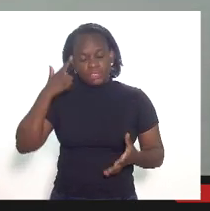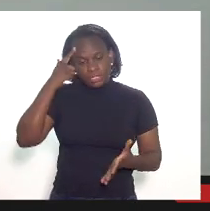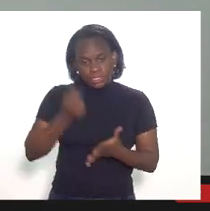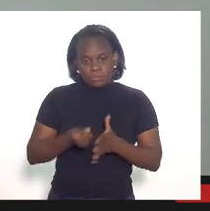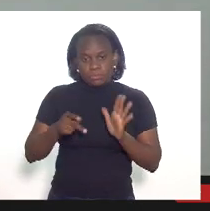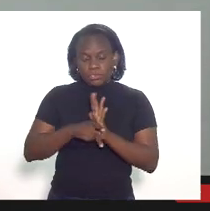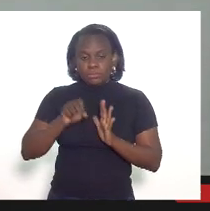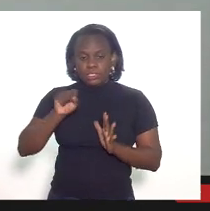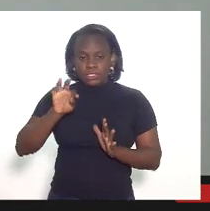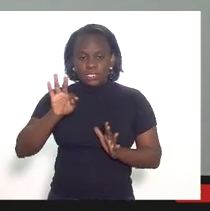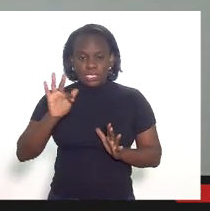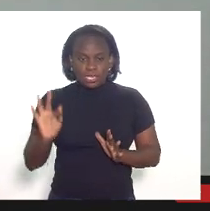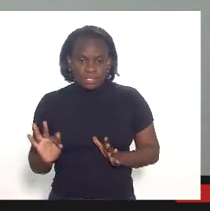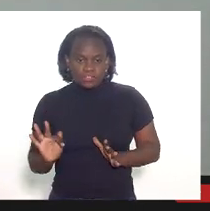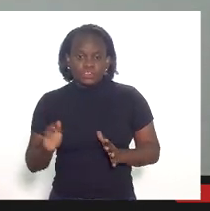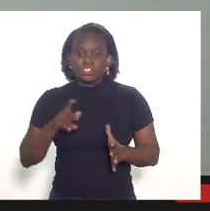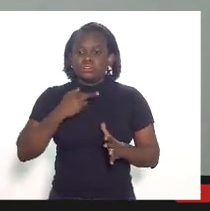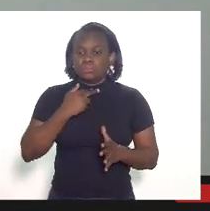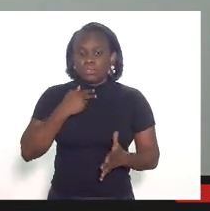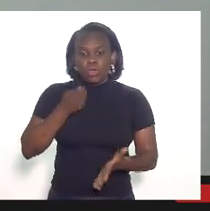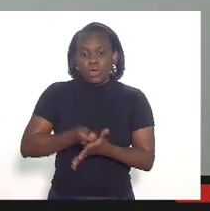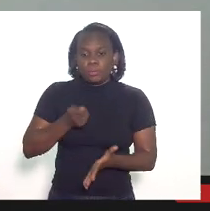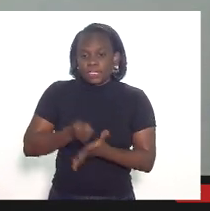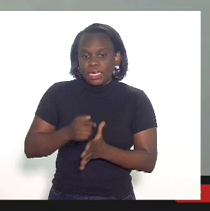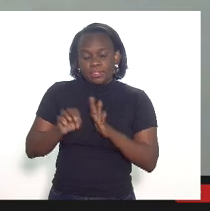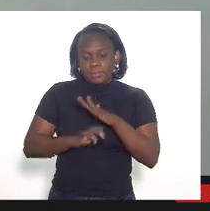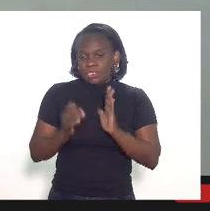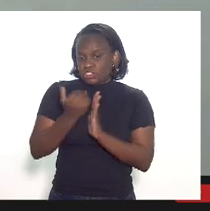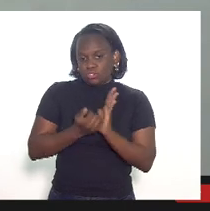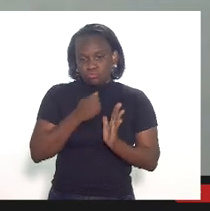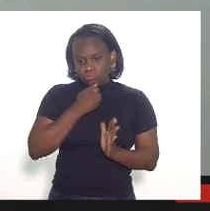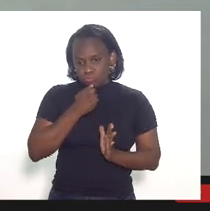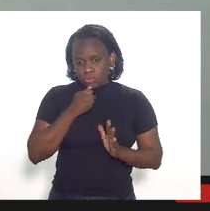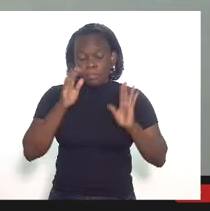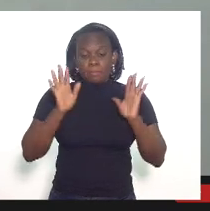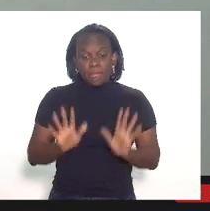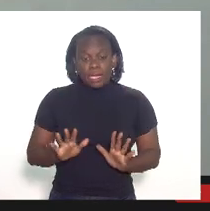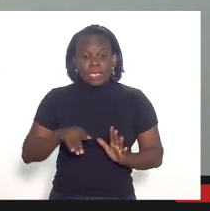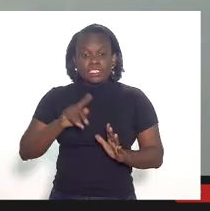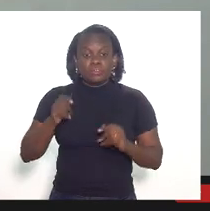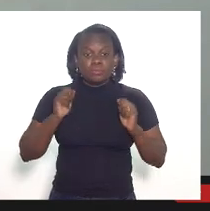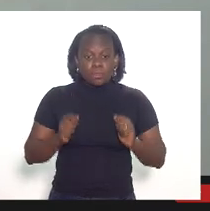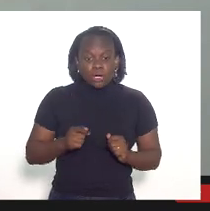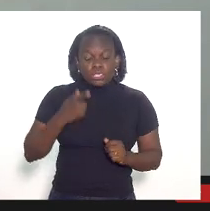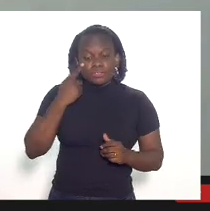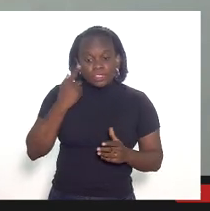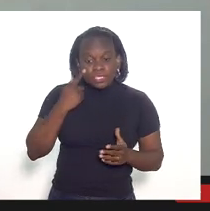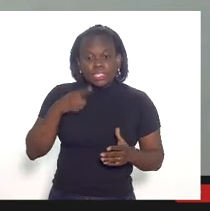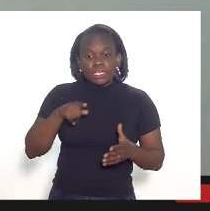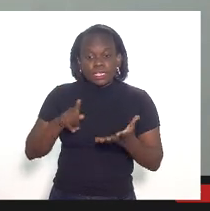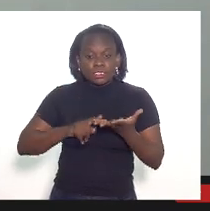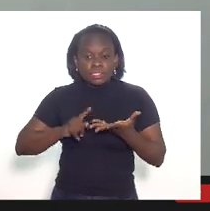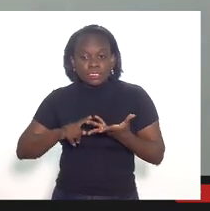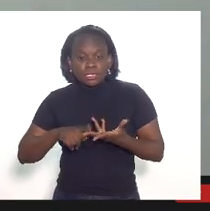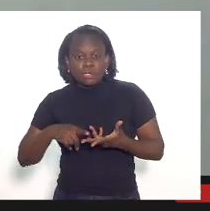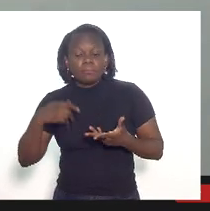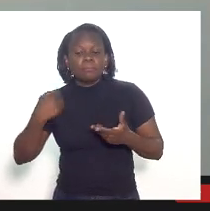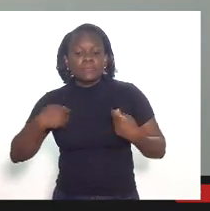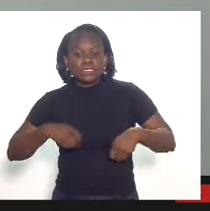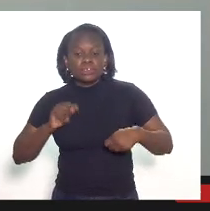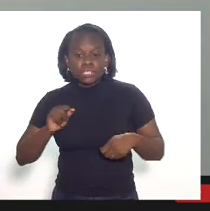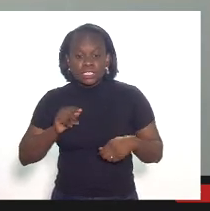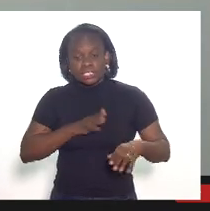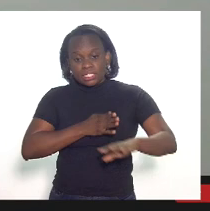STF obrigar as empresas a não deduzirem porém nós poderíamos botar condicionante quando eles adentrarem ao